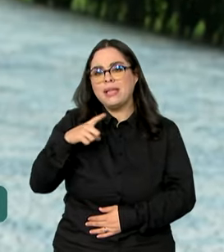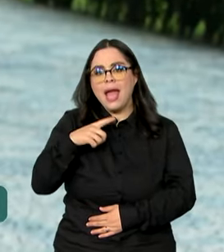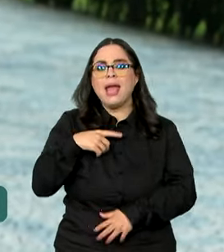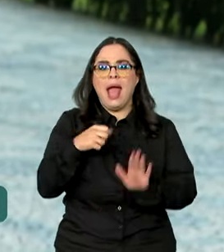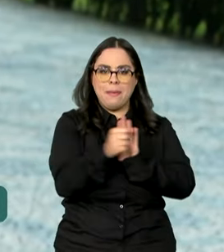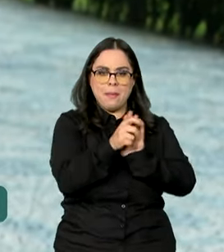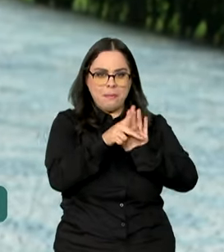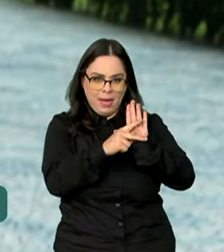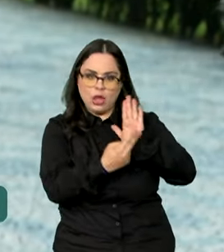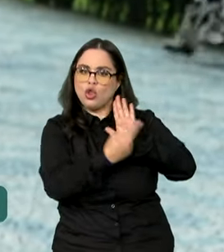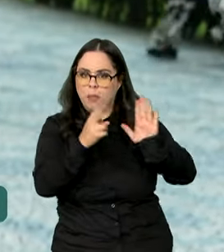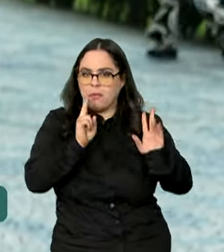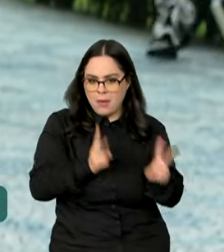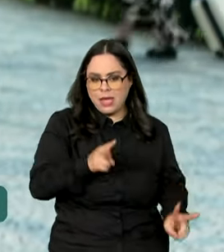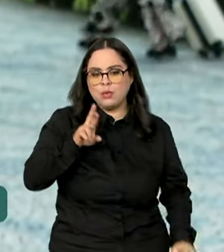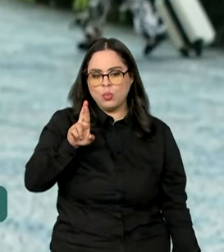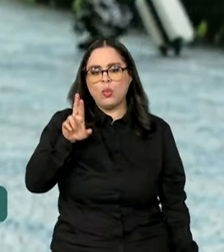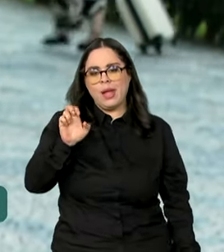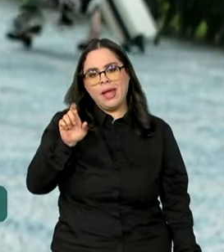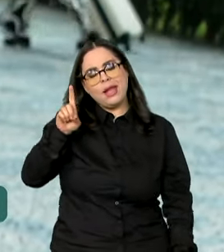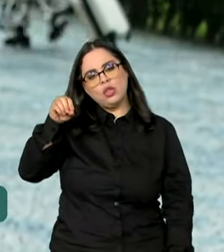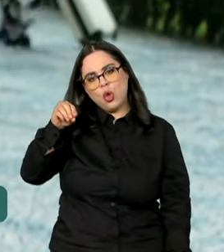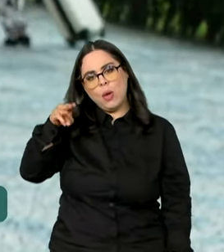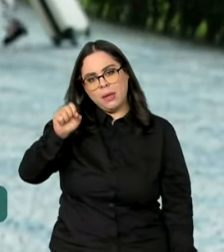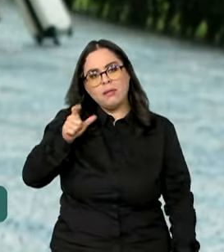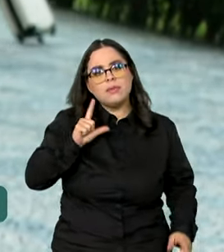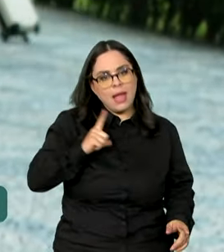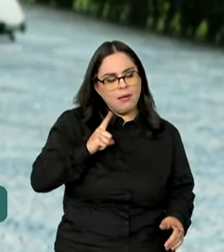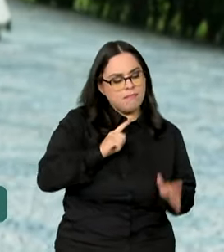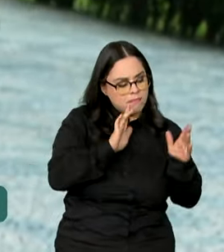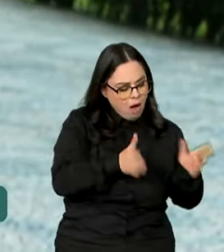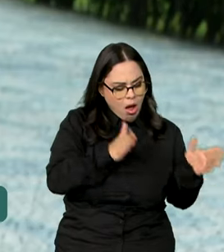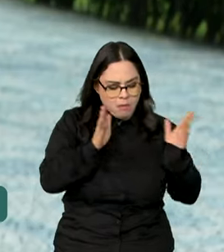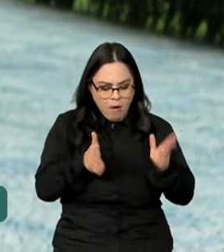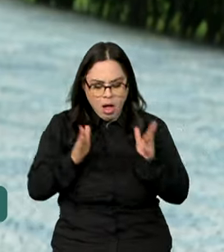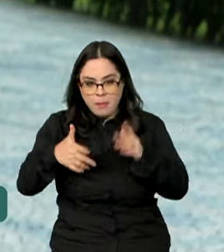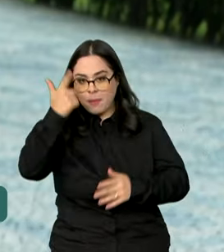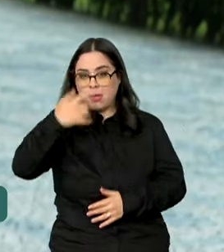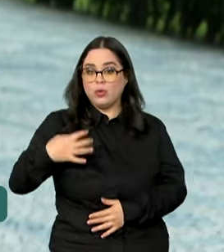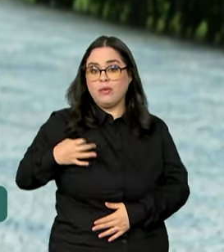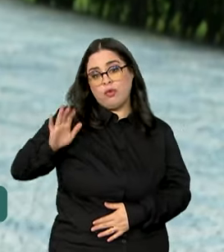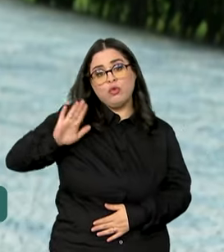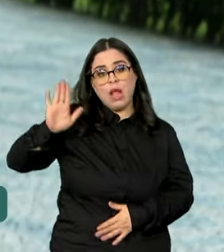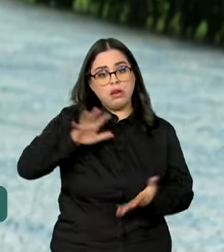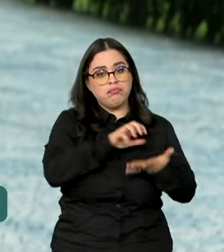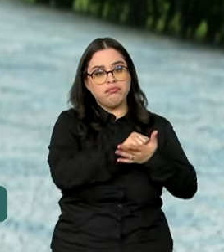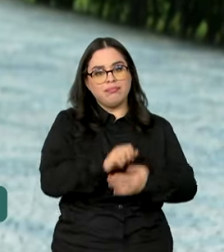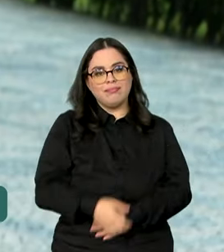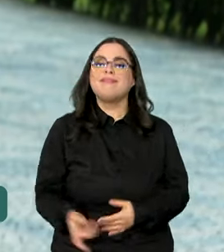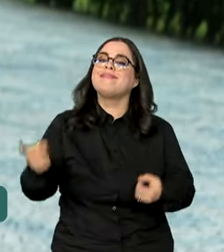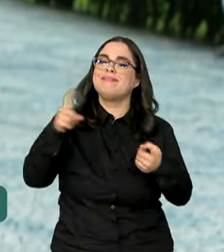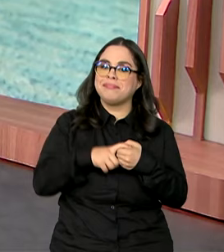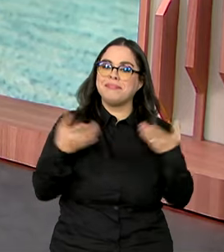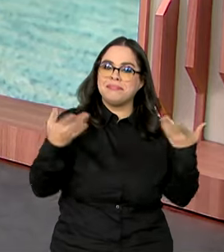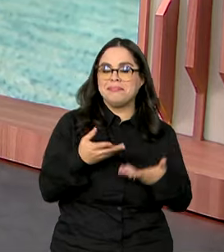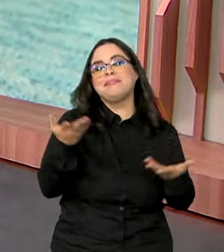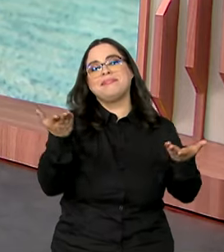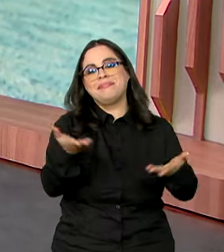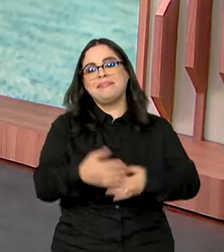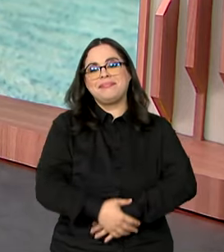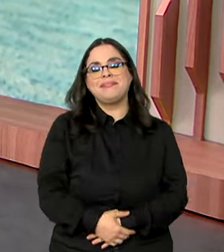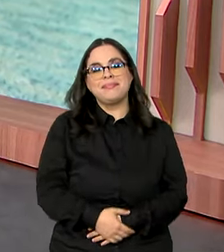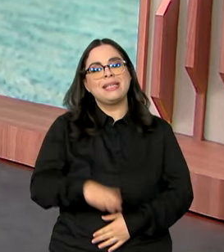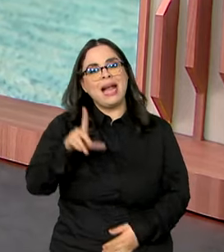Redome, que acompanha as diversas etapas desse registro dos voluntários. Vanessa, volto com você. Ok,